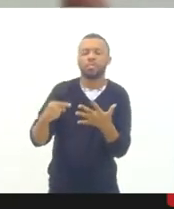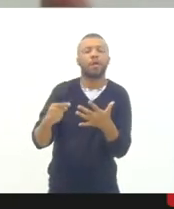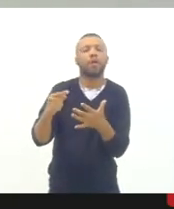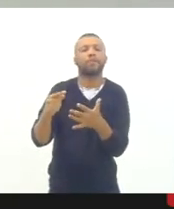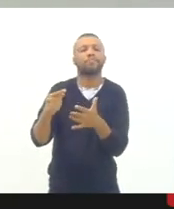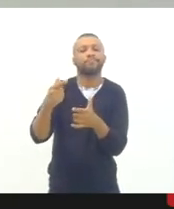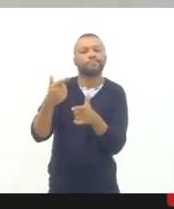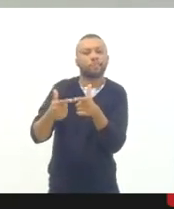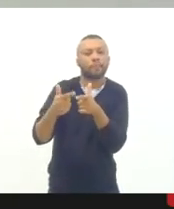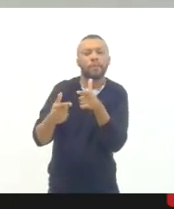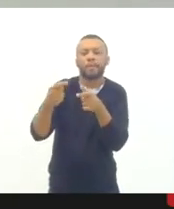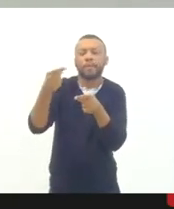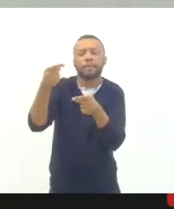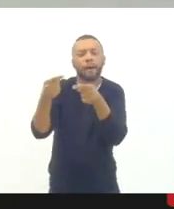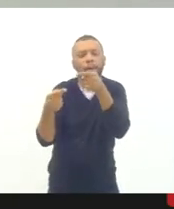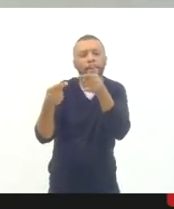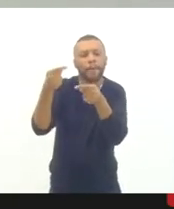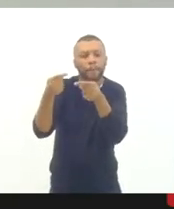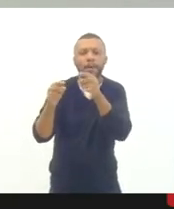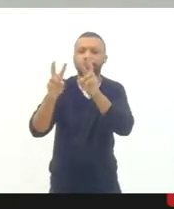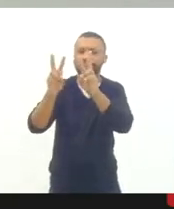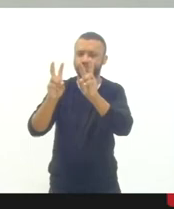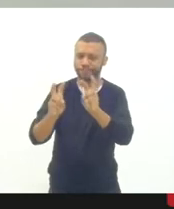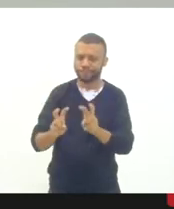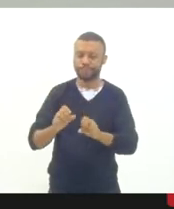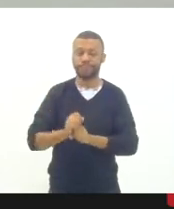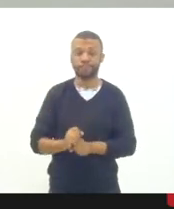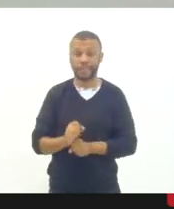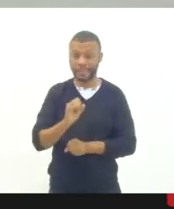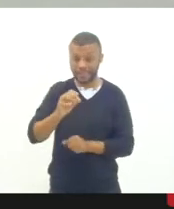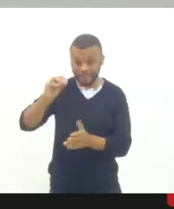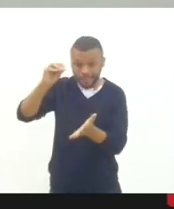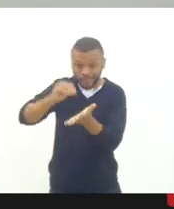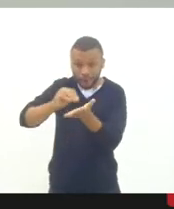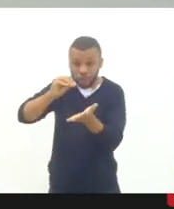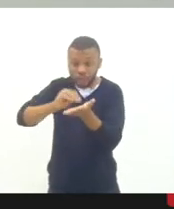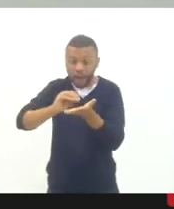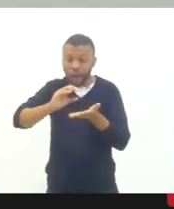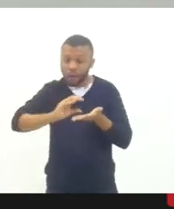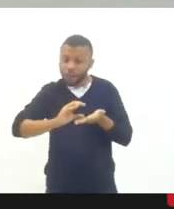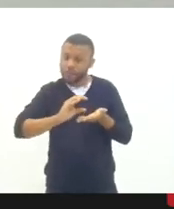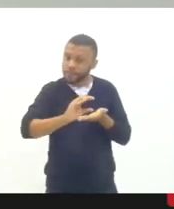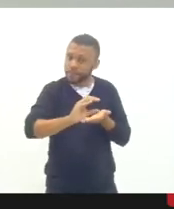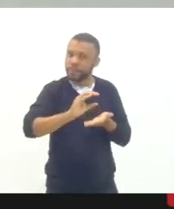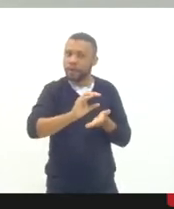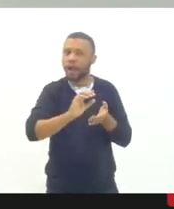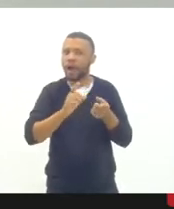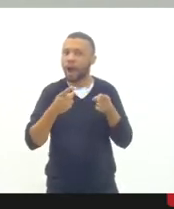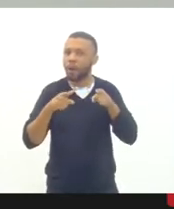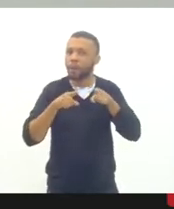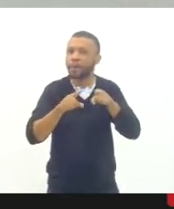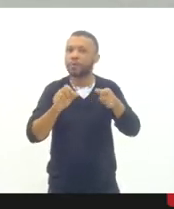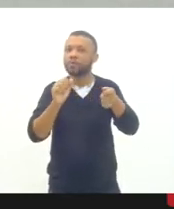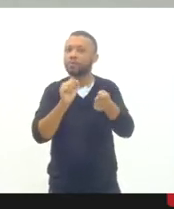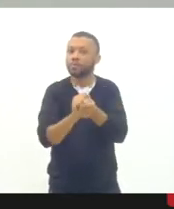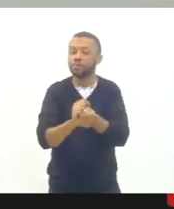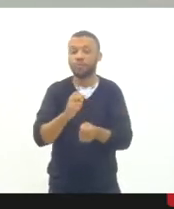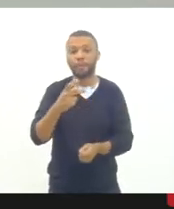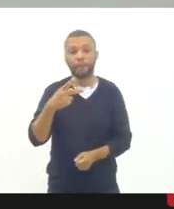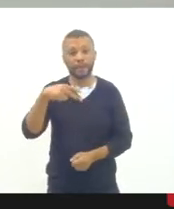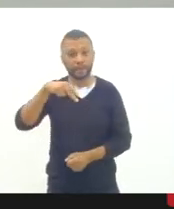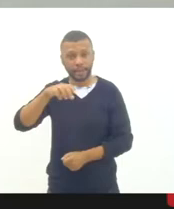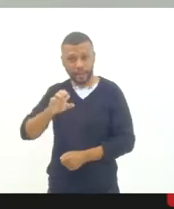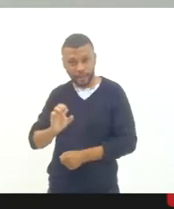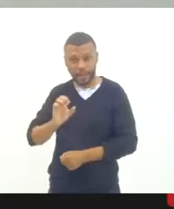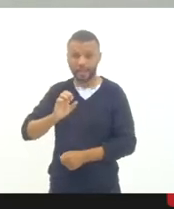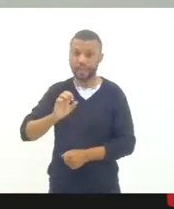Se não tem um financiamento acompanhando o Plano Nacional de Educação